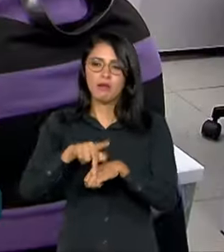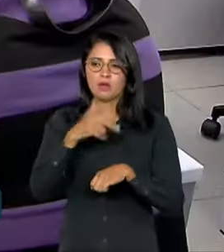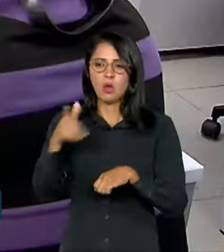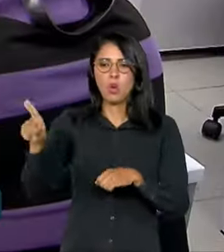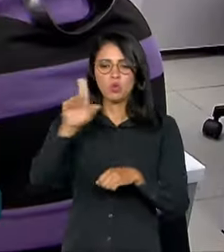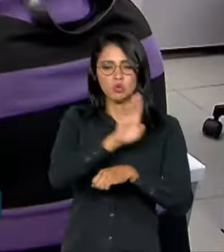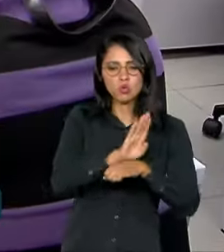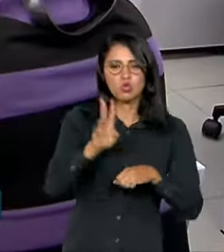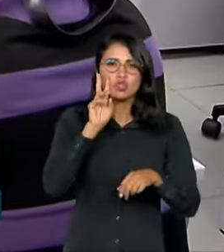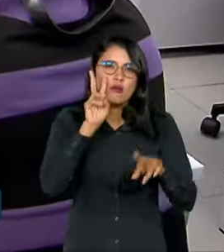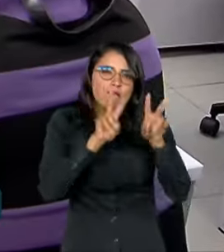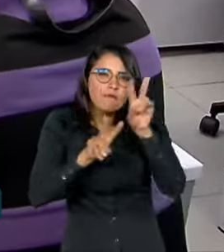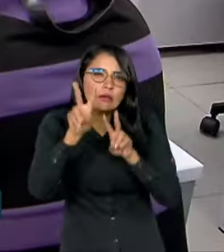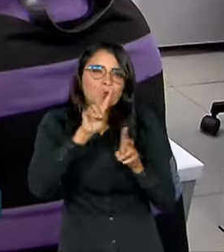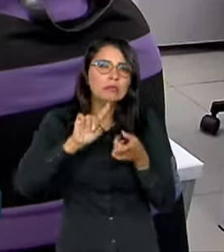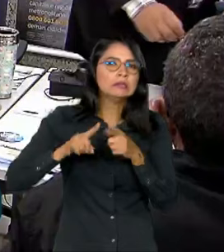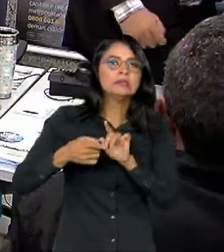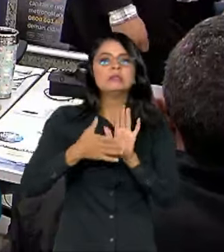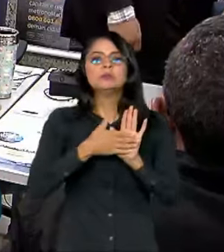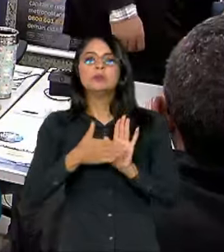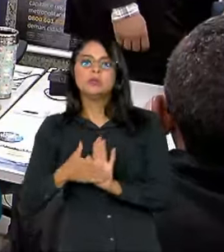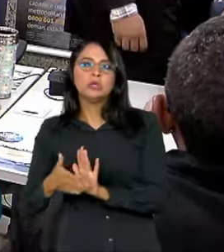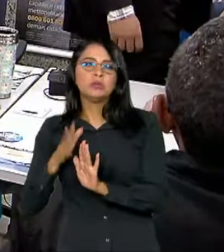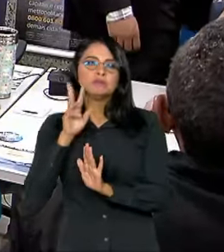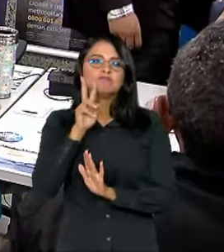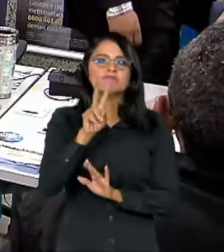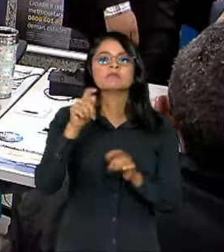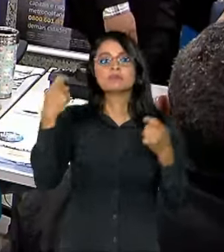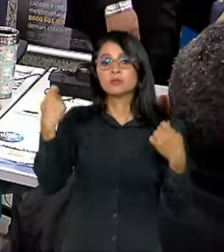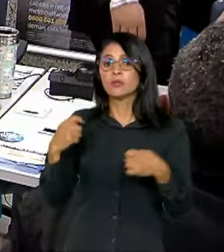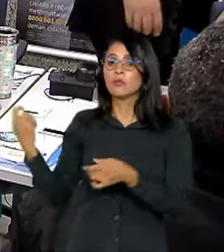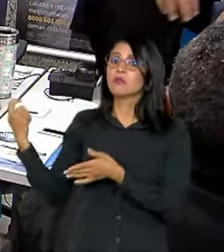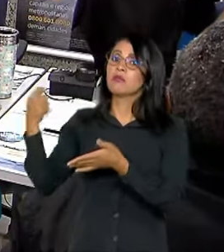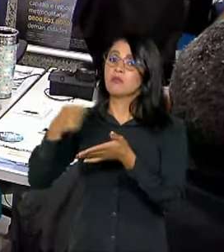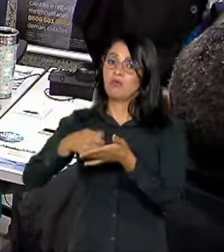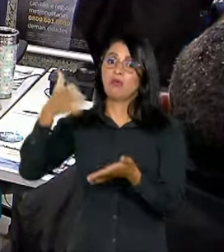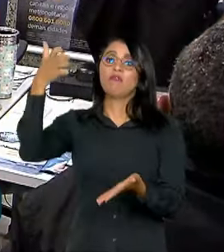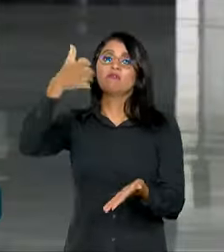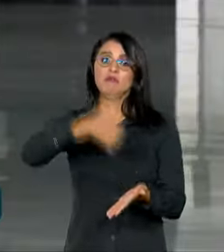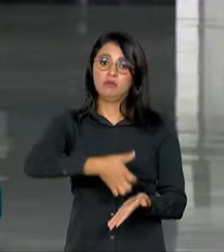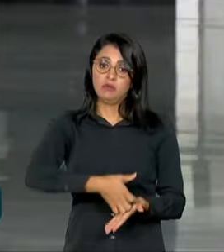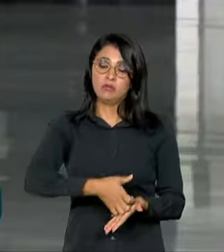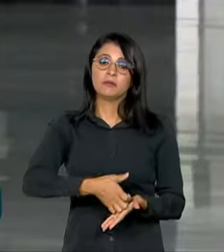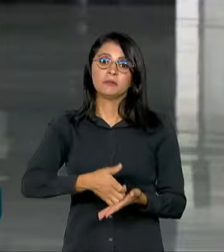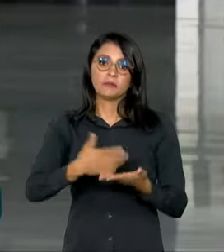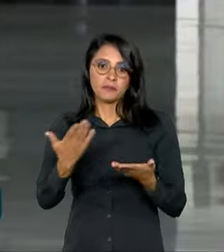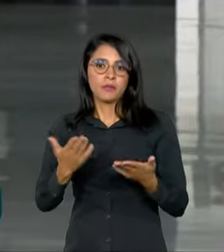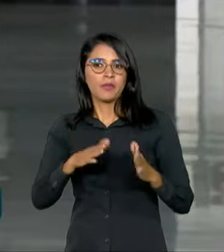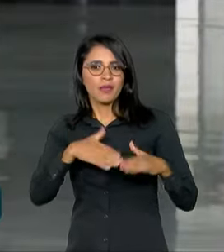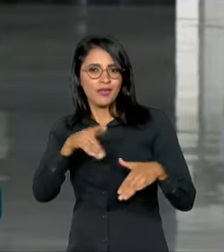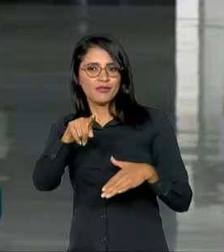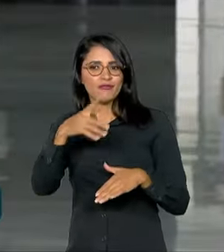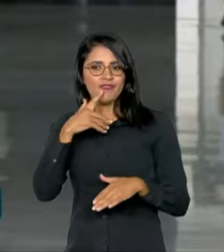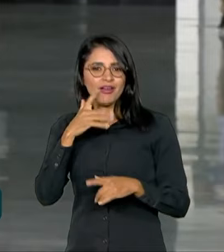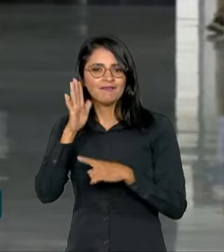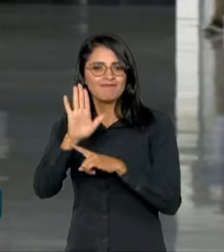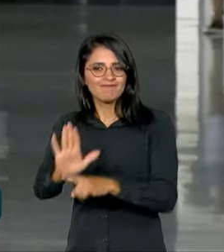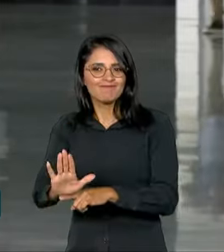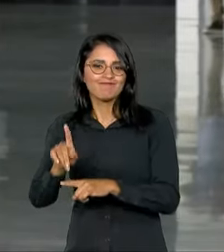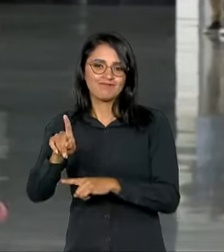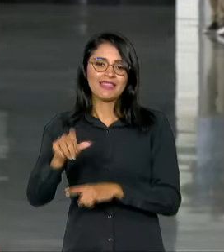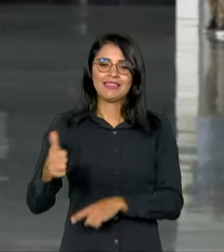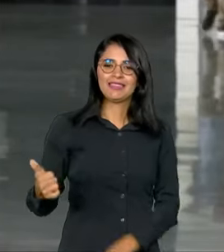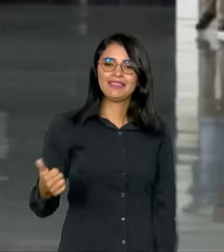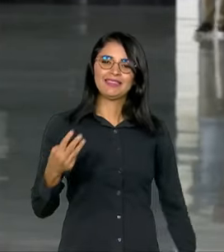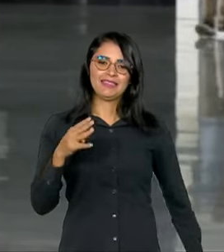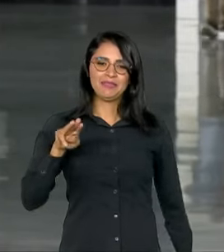dívidas e as propostas de negociação, mas precisavam fazer os pagamentos à vista. A medida vai beneficiar cerca de 13